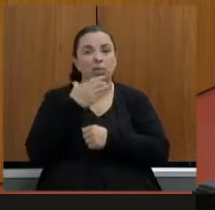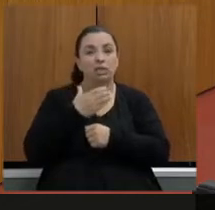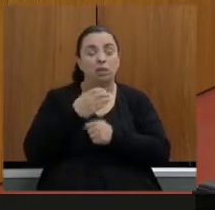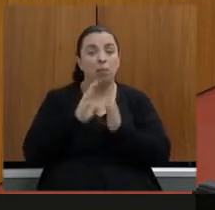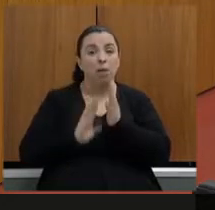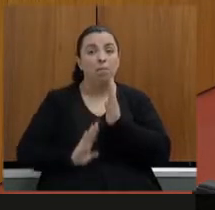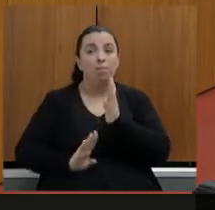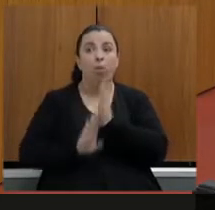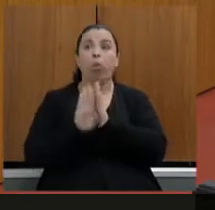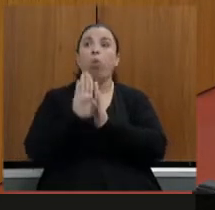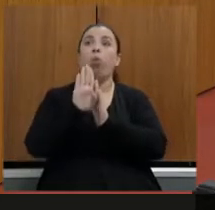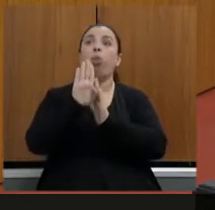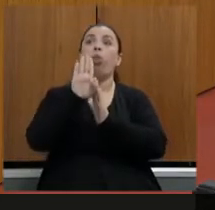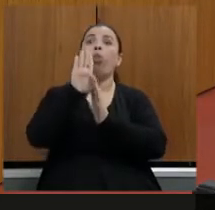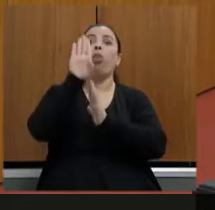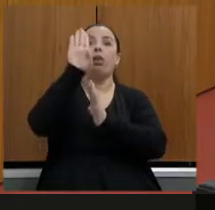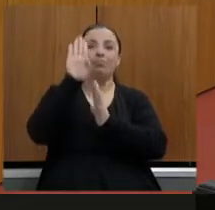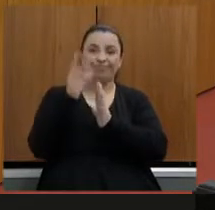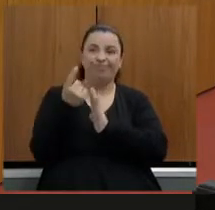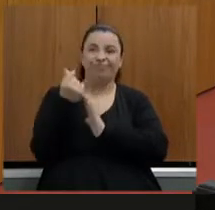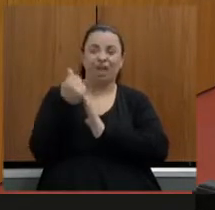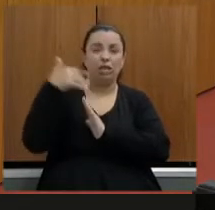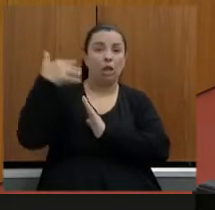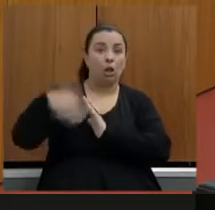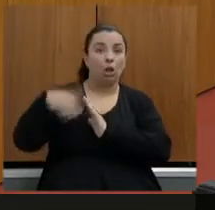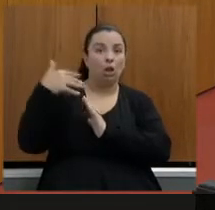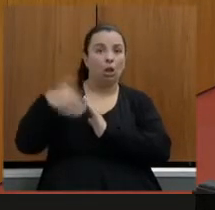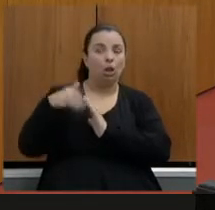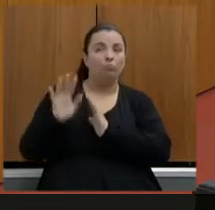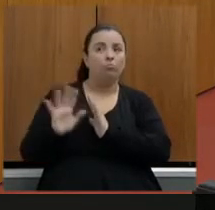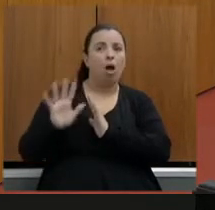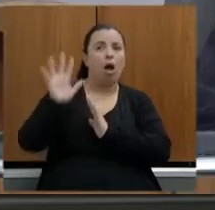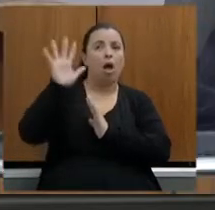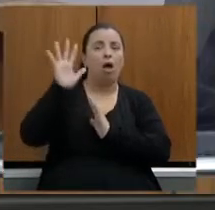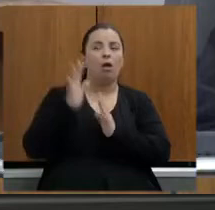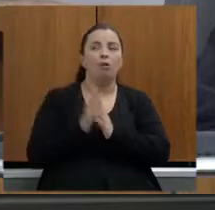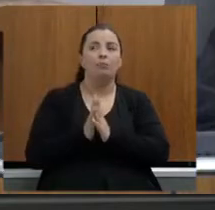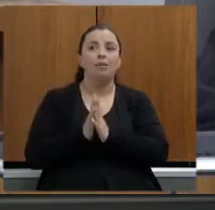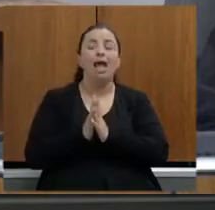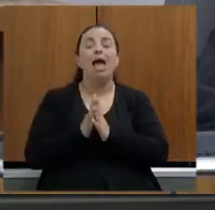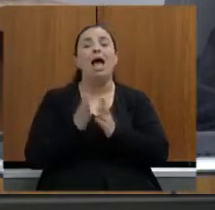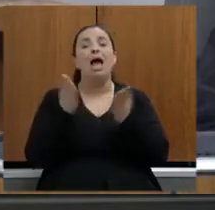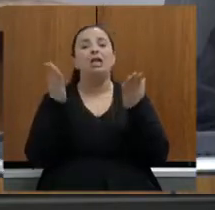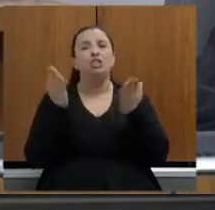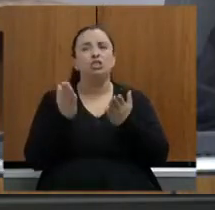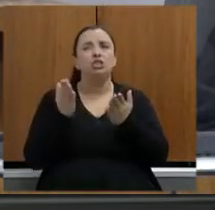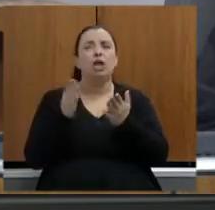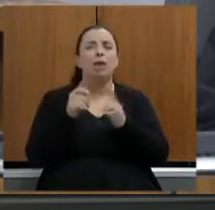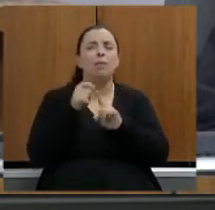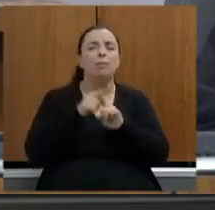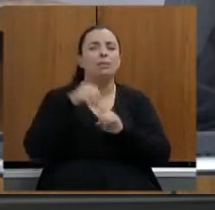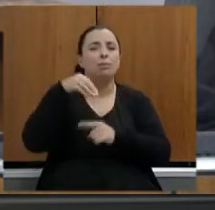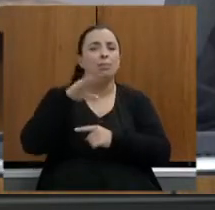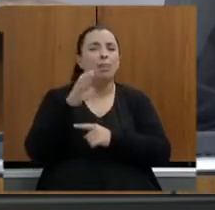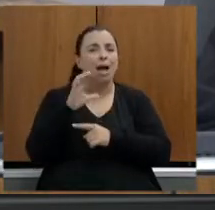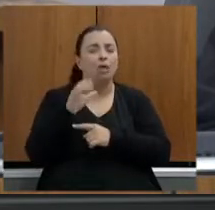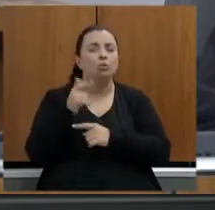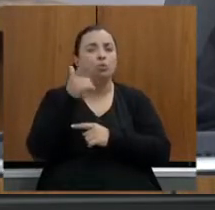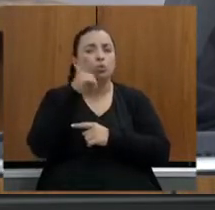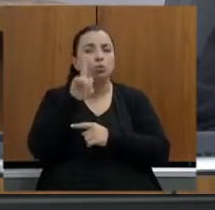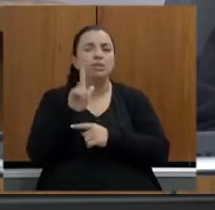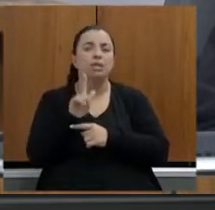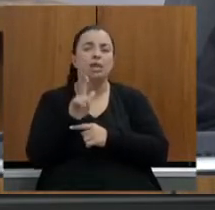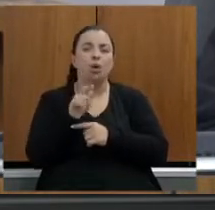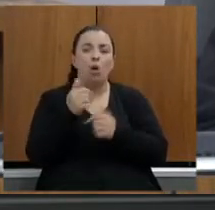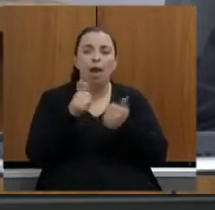já com a revisão dos preços que nós fizemos na tabela do DR em março a gente já conseguiu capturar uma parte dessas